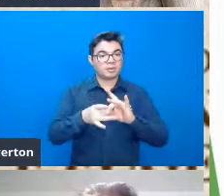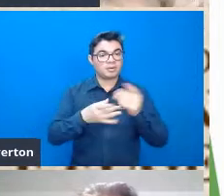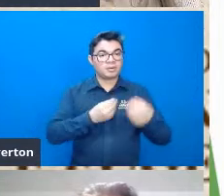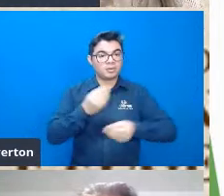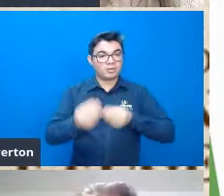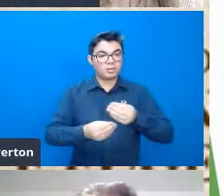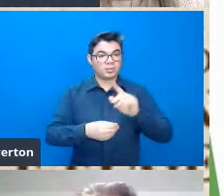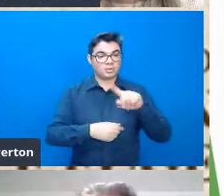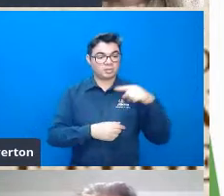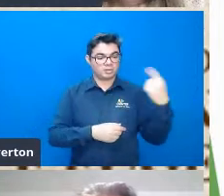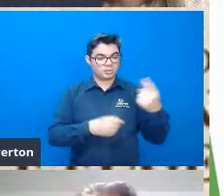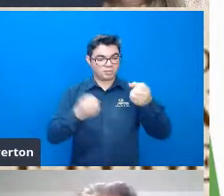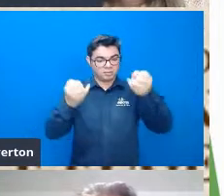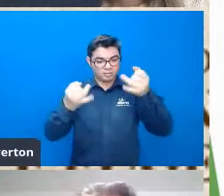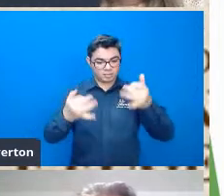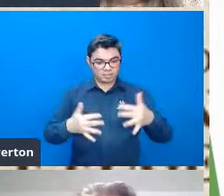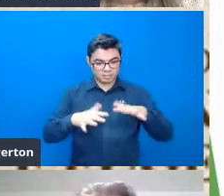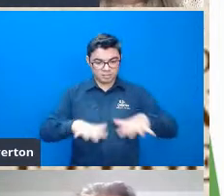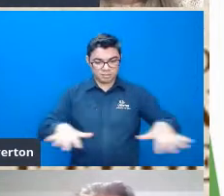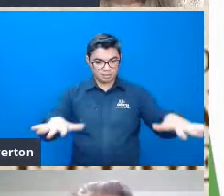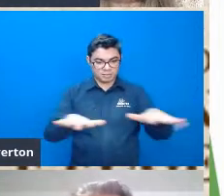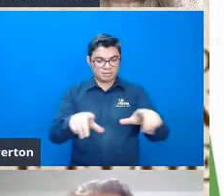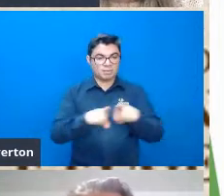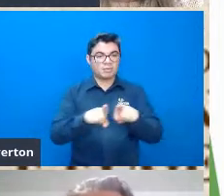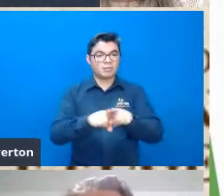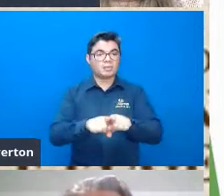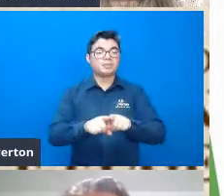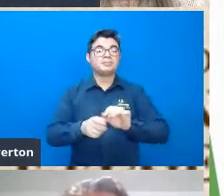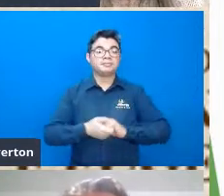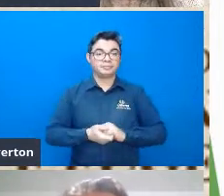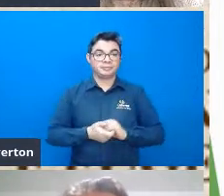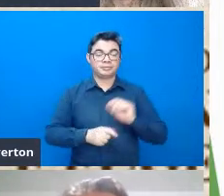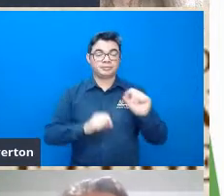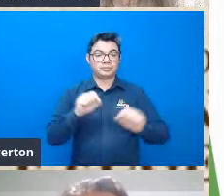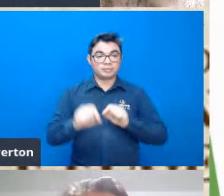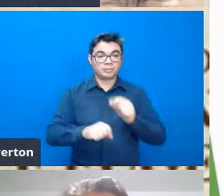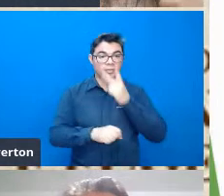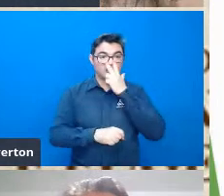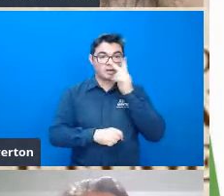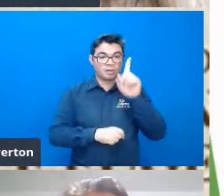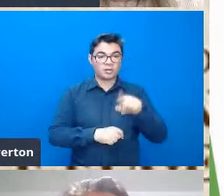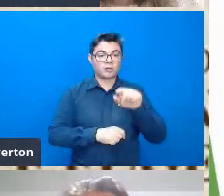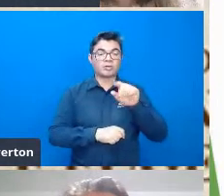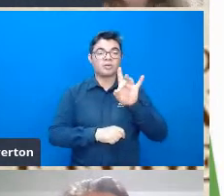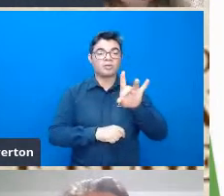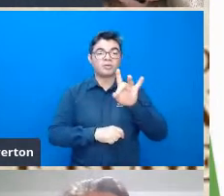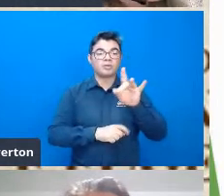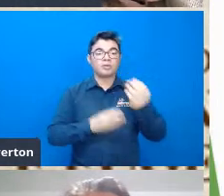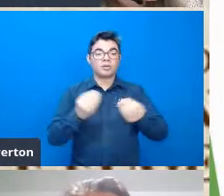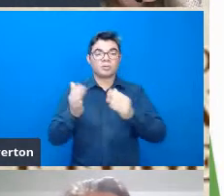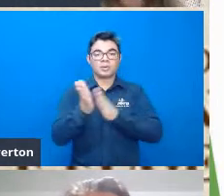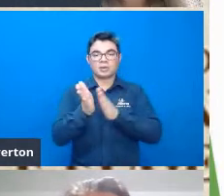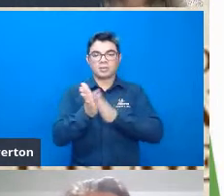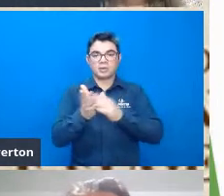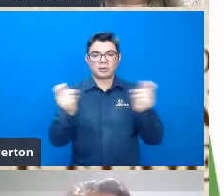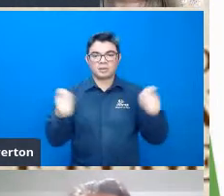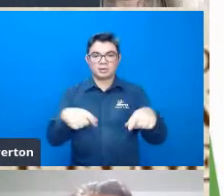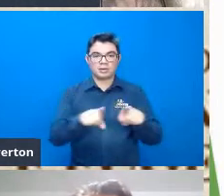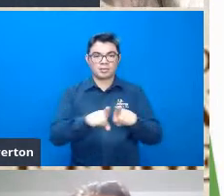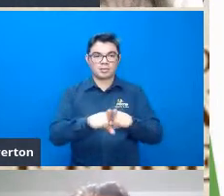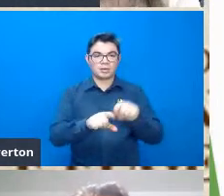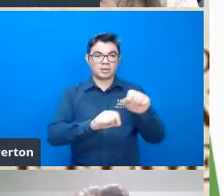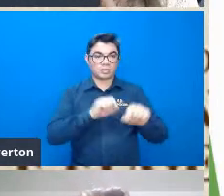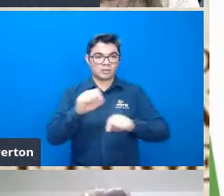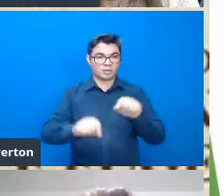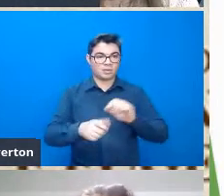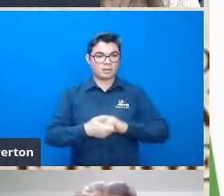nossa colocação no espaço enquanto seres humanos então eu acho que só temos parabéns aqui sabe Luiz então